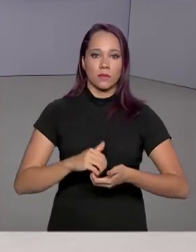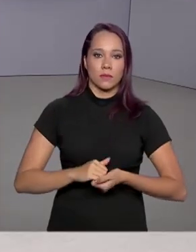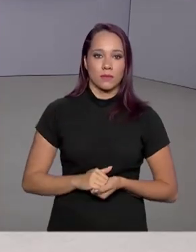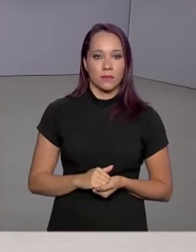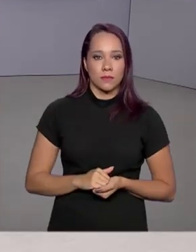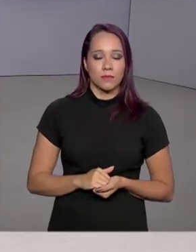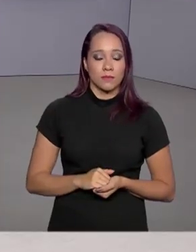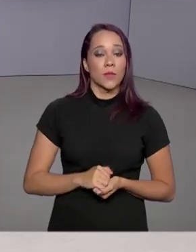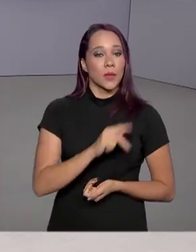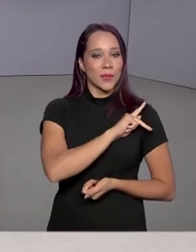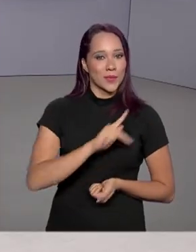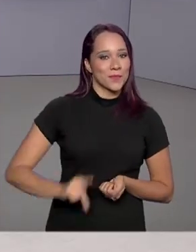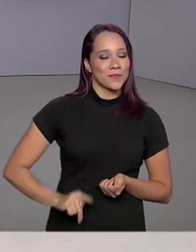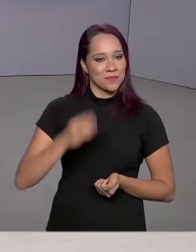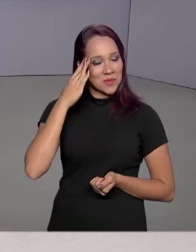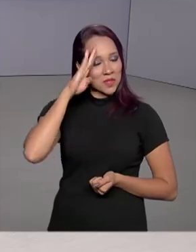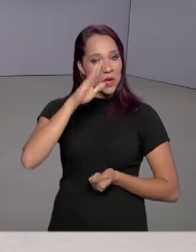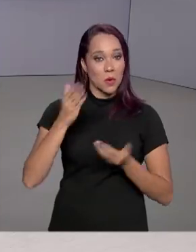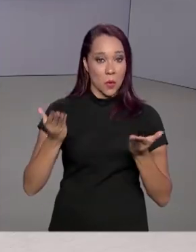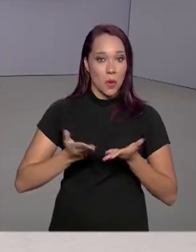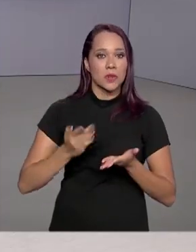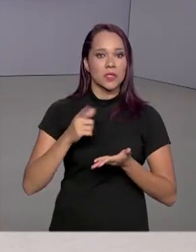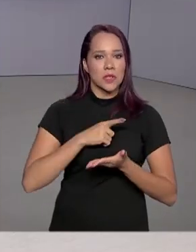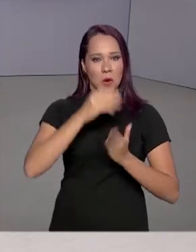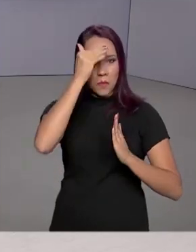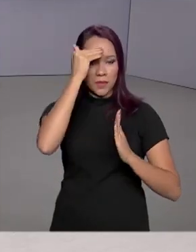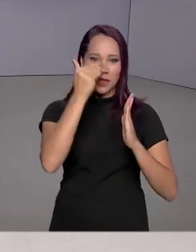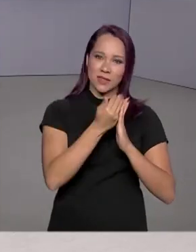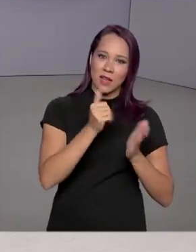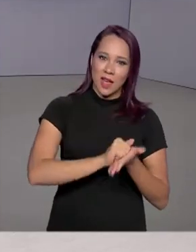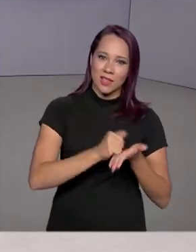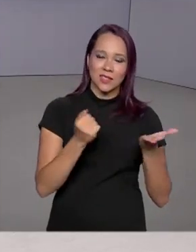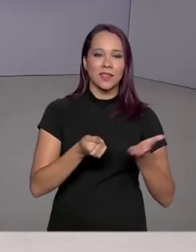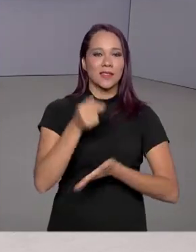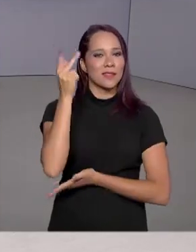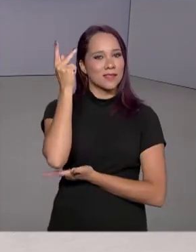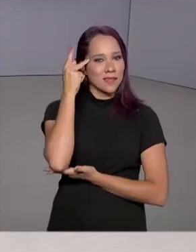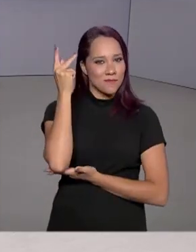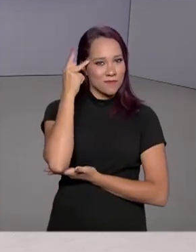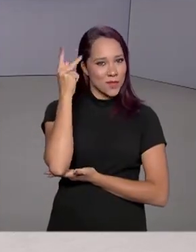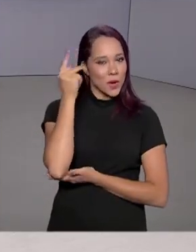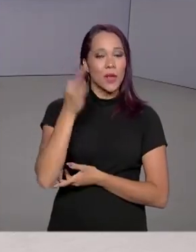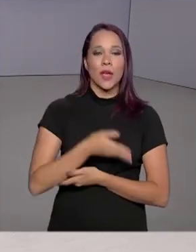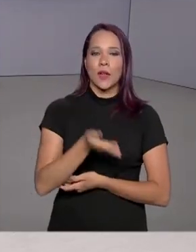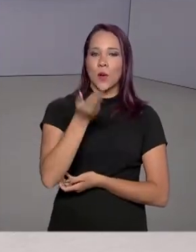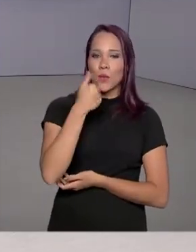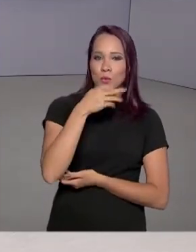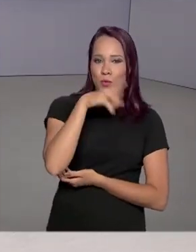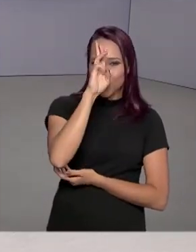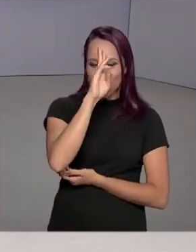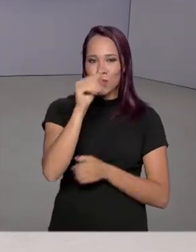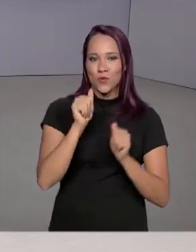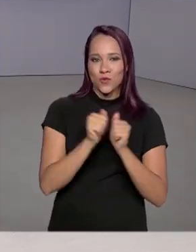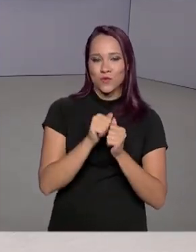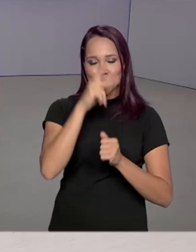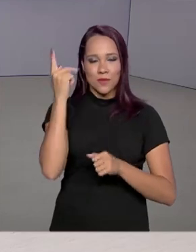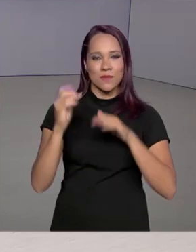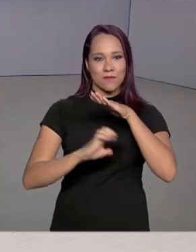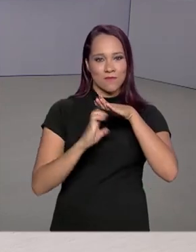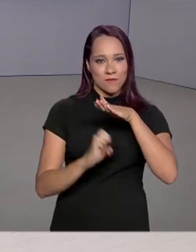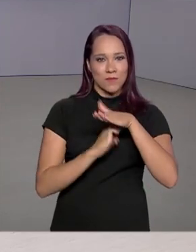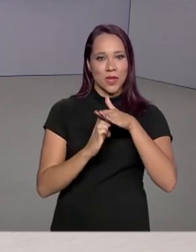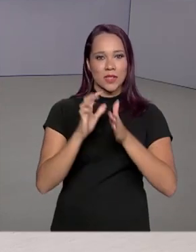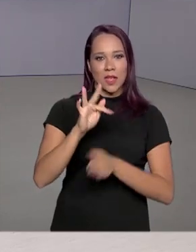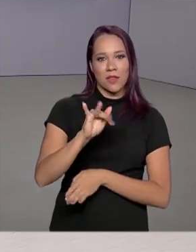O presidente Jair Bolsonaro cumpriu hoje a agenda na capital paulista. Ele almeçou com empresários na sede da